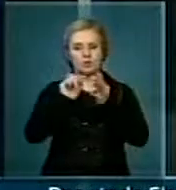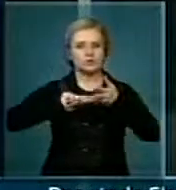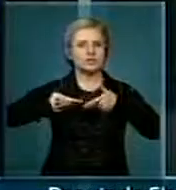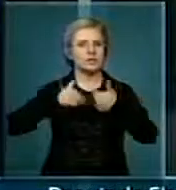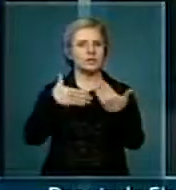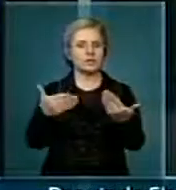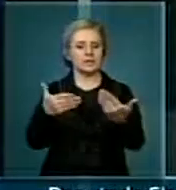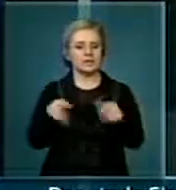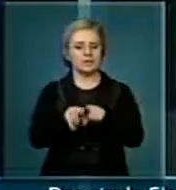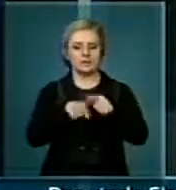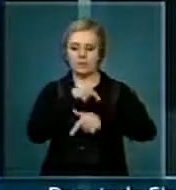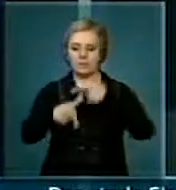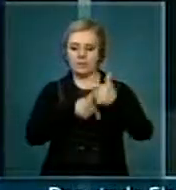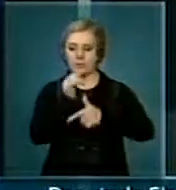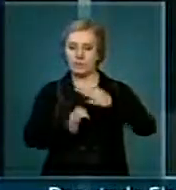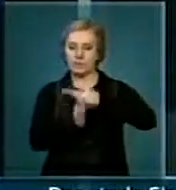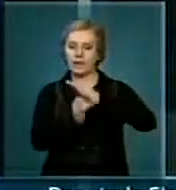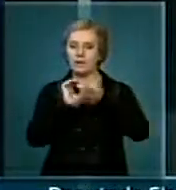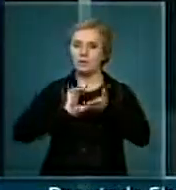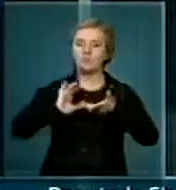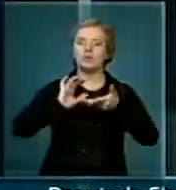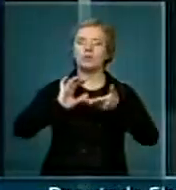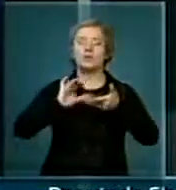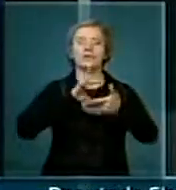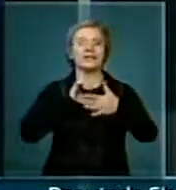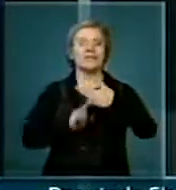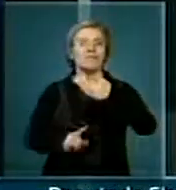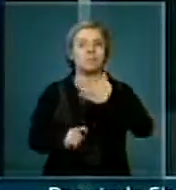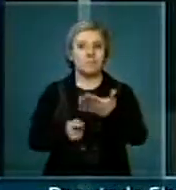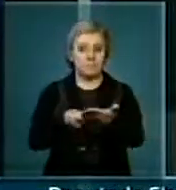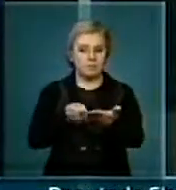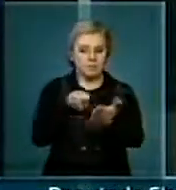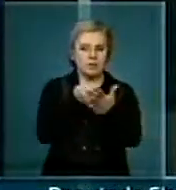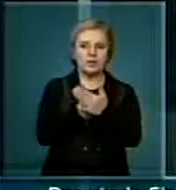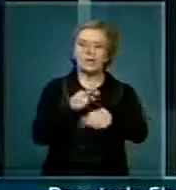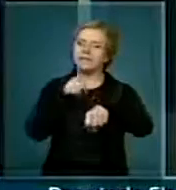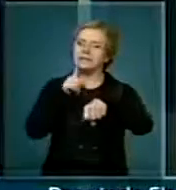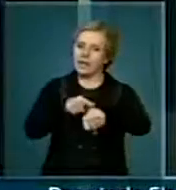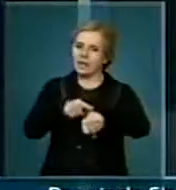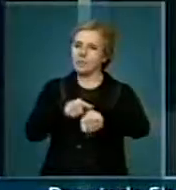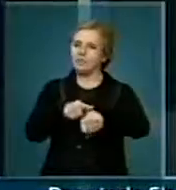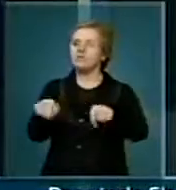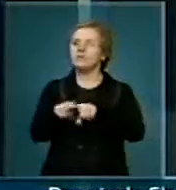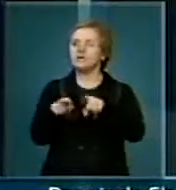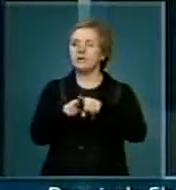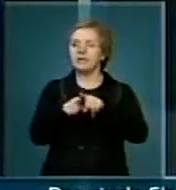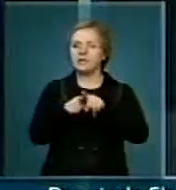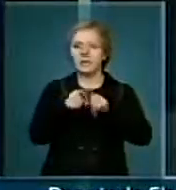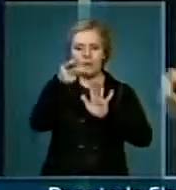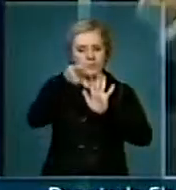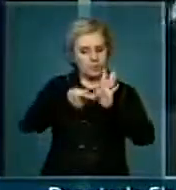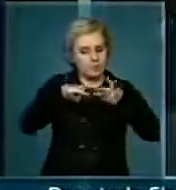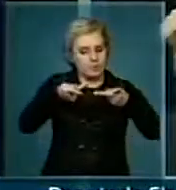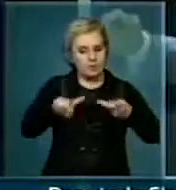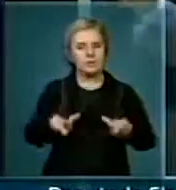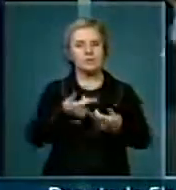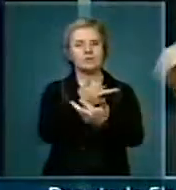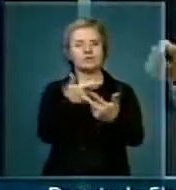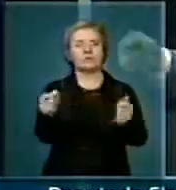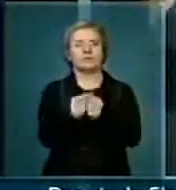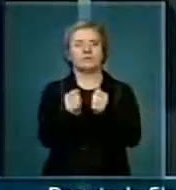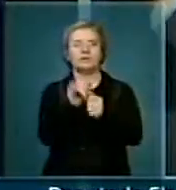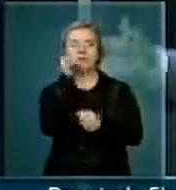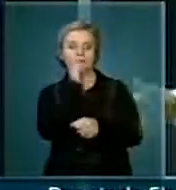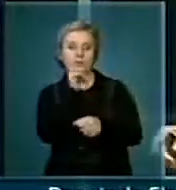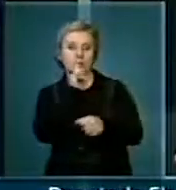e os seus empreendimentos, eles tiveram metas e objetivos a serem alcançados. Se conseguiam